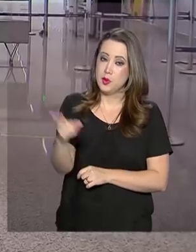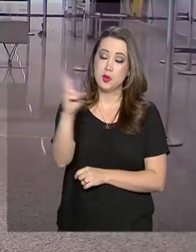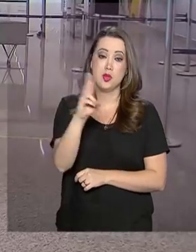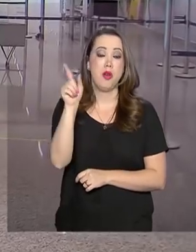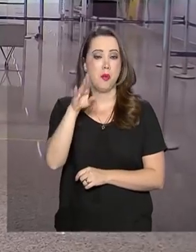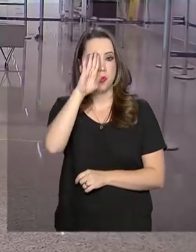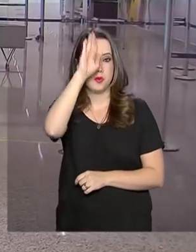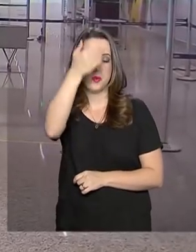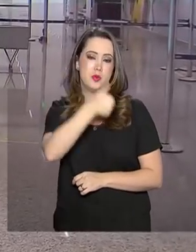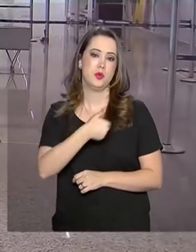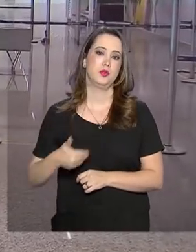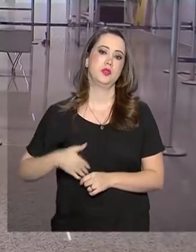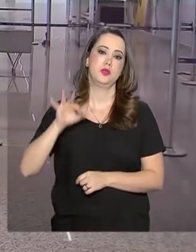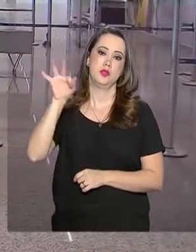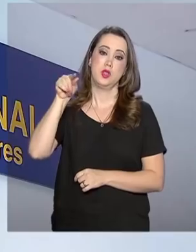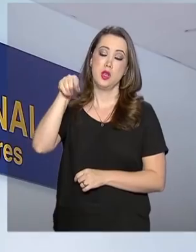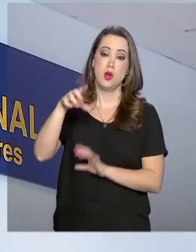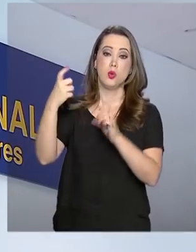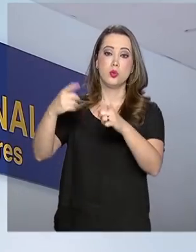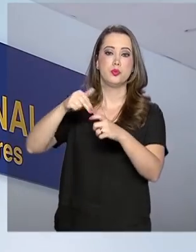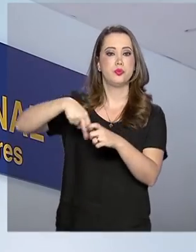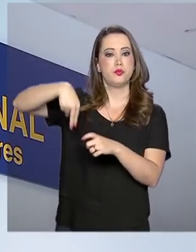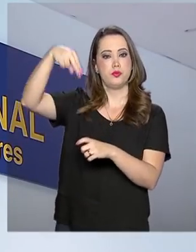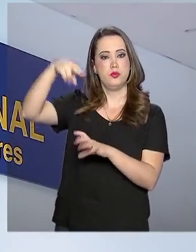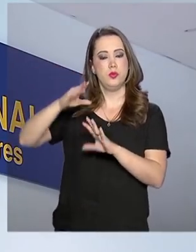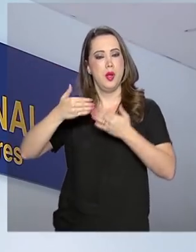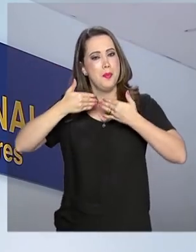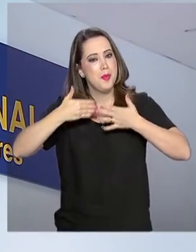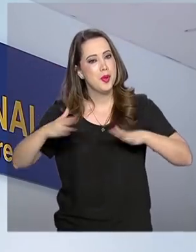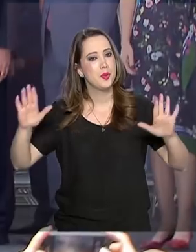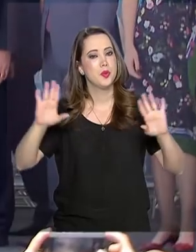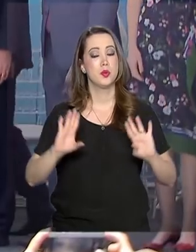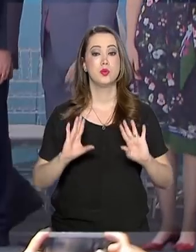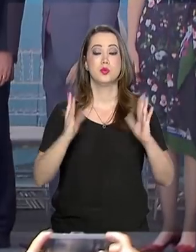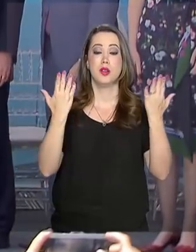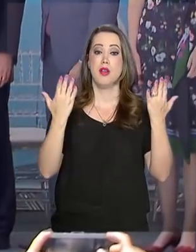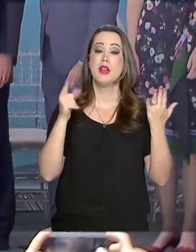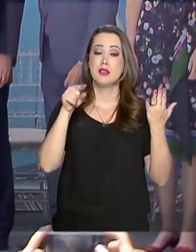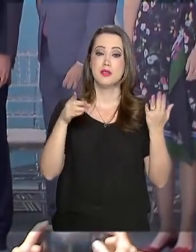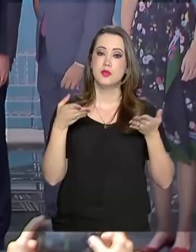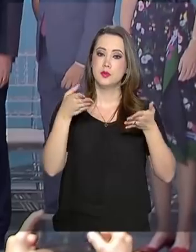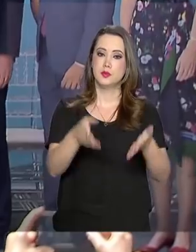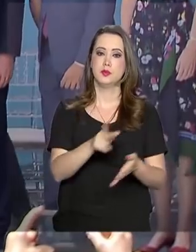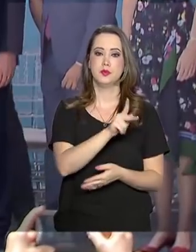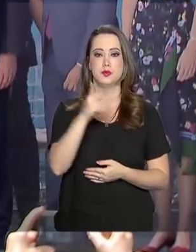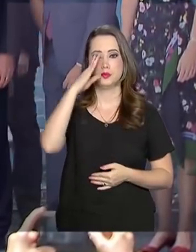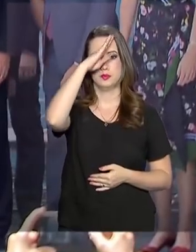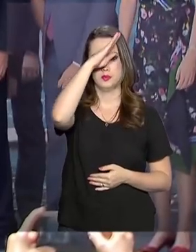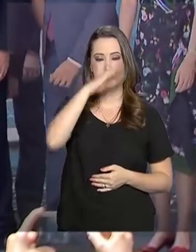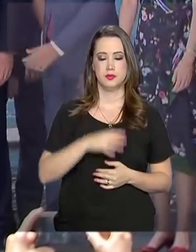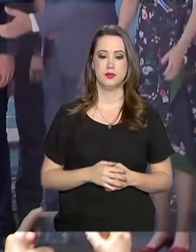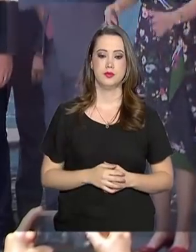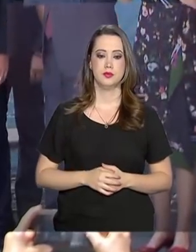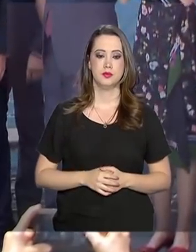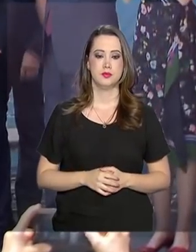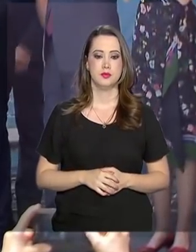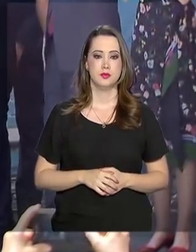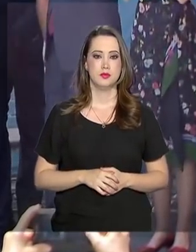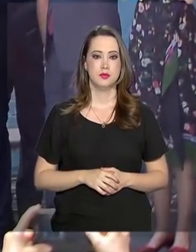Governo Federal na região norte. A solenidade de inauguração contou com a participação do presidente Jair Bolsonaro.